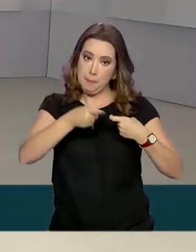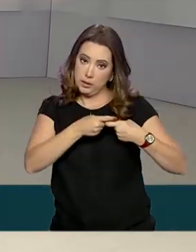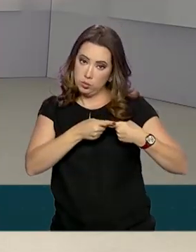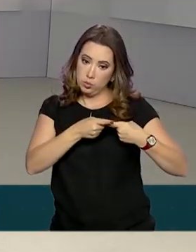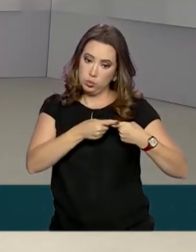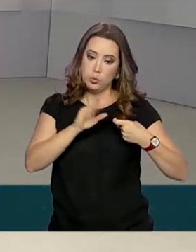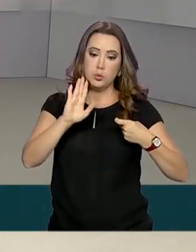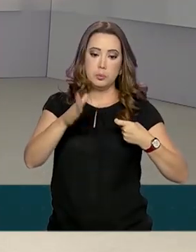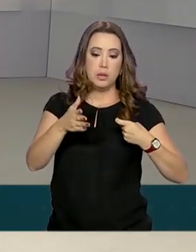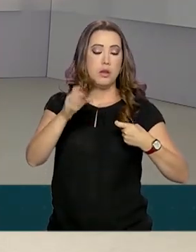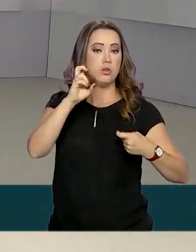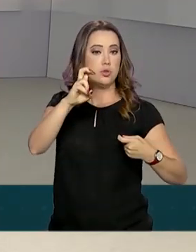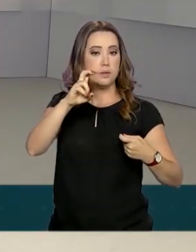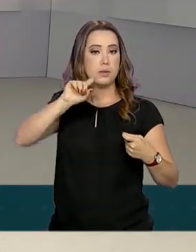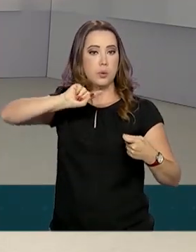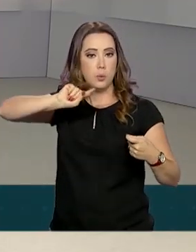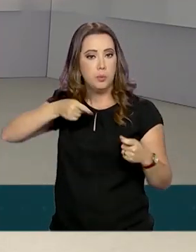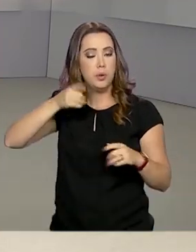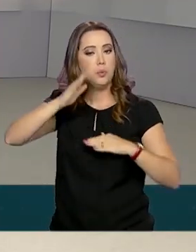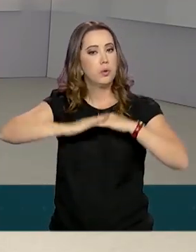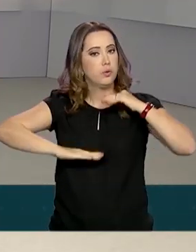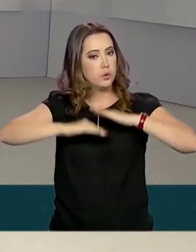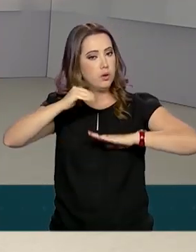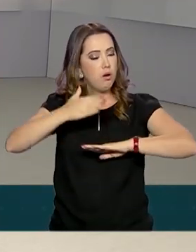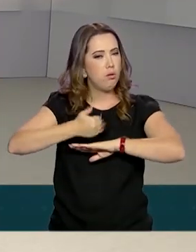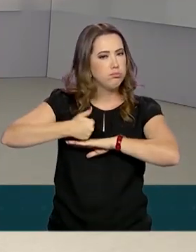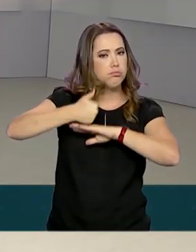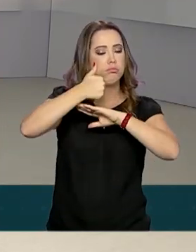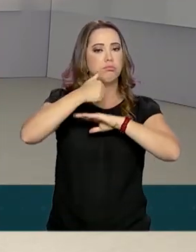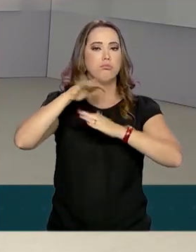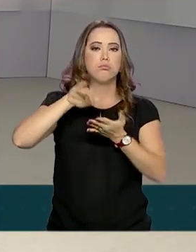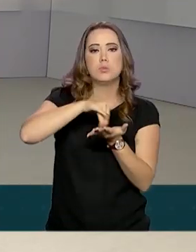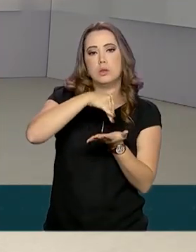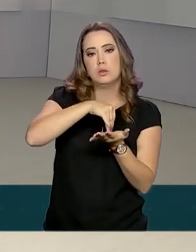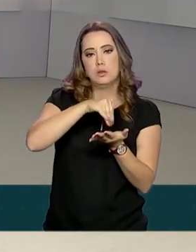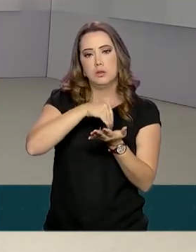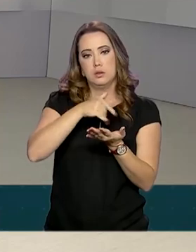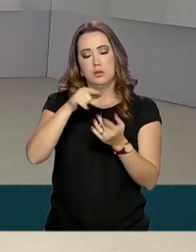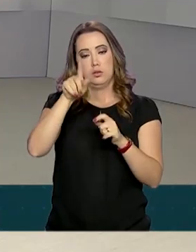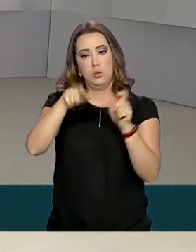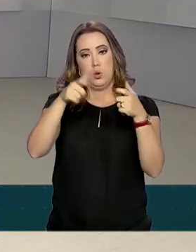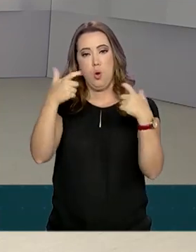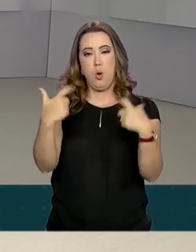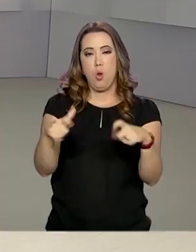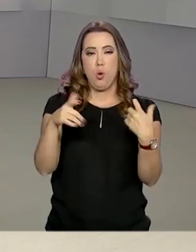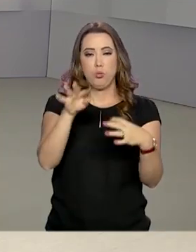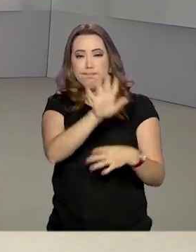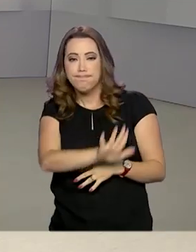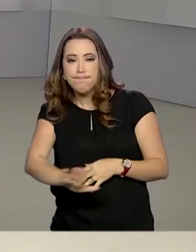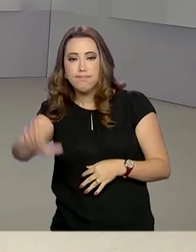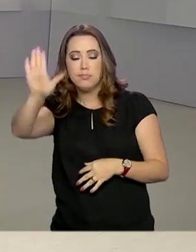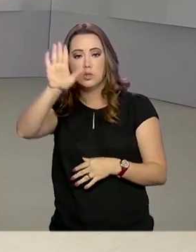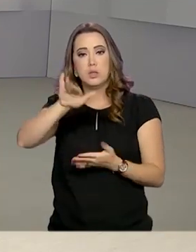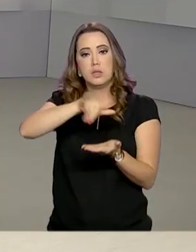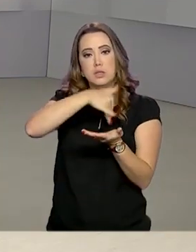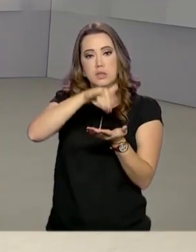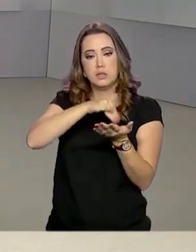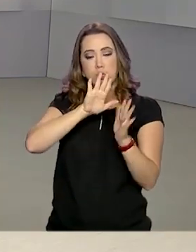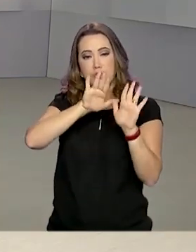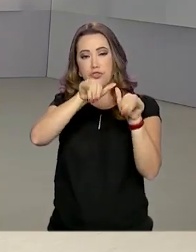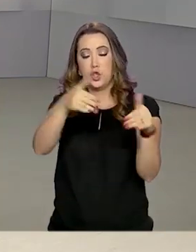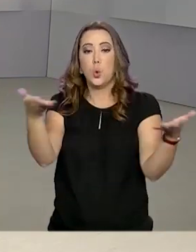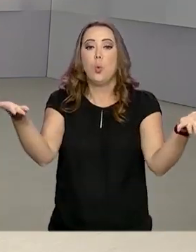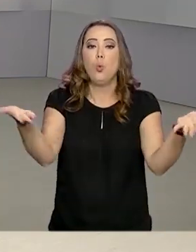Ao todo, foram abertas pouco mais de 5.800 vagas para postos de saúde de todo o país. As inscrições